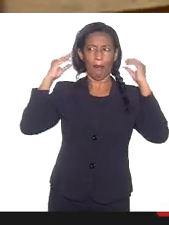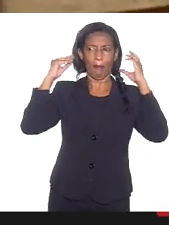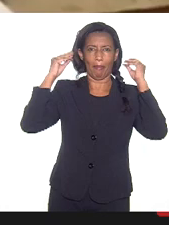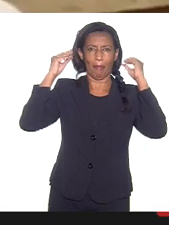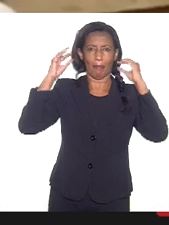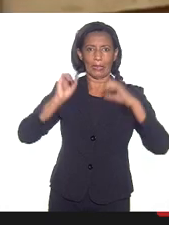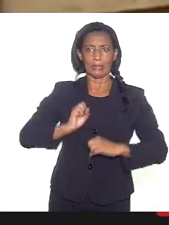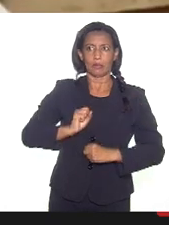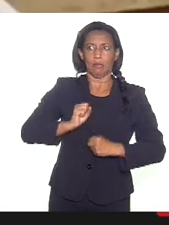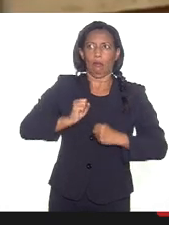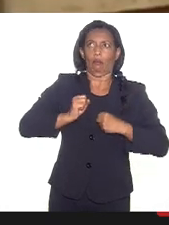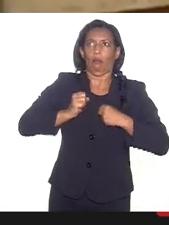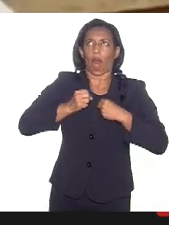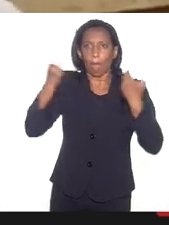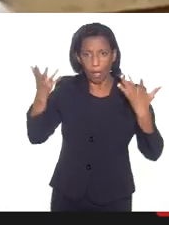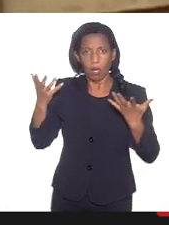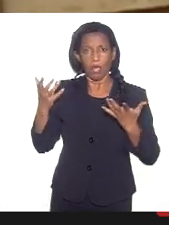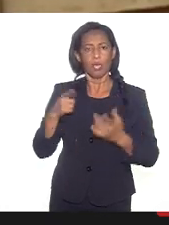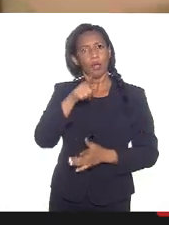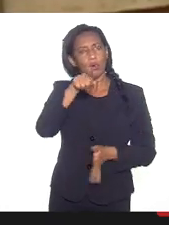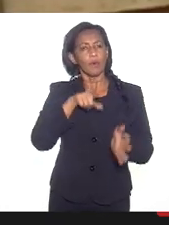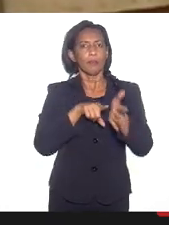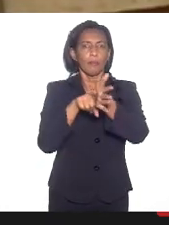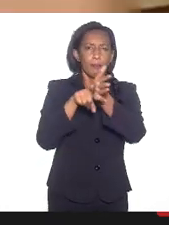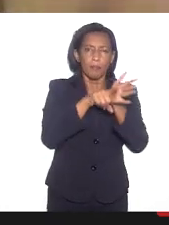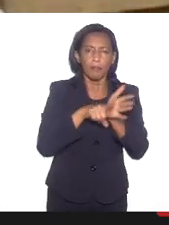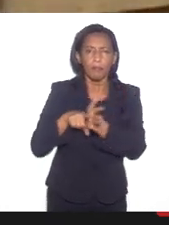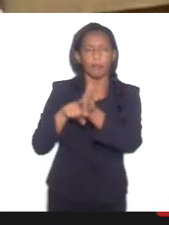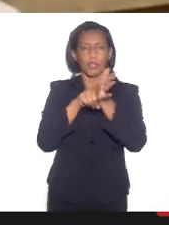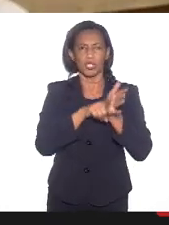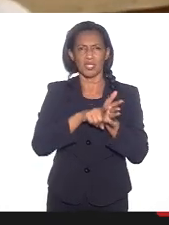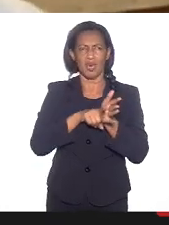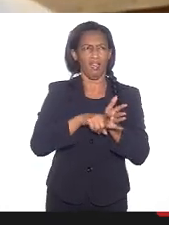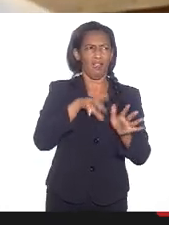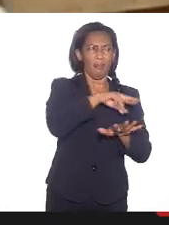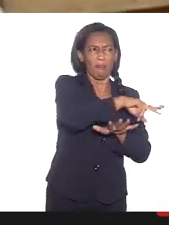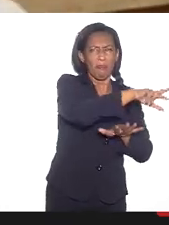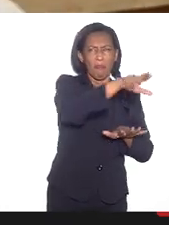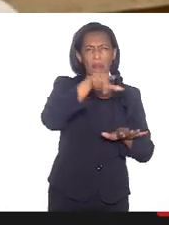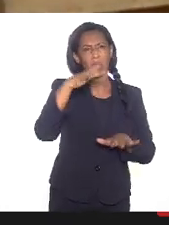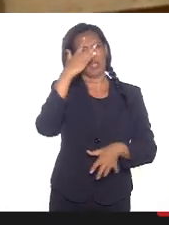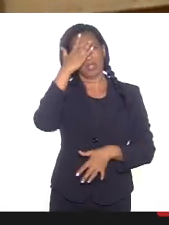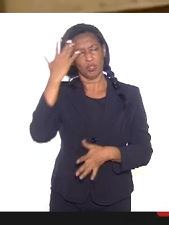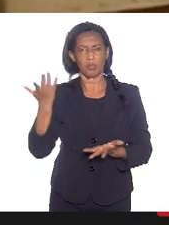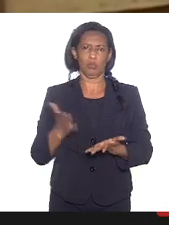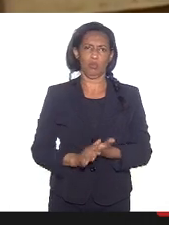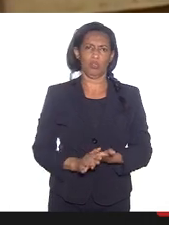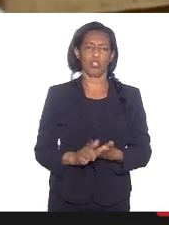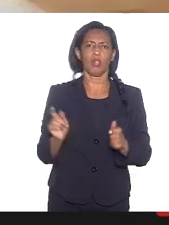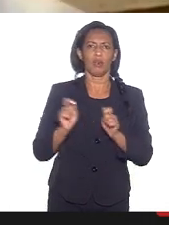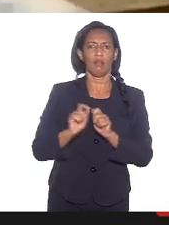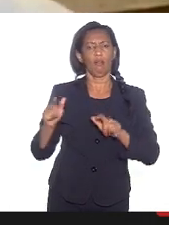Como a maioria, você pode pesquisar, maioria dele. E outra coisa, com a utilização